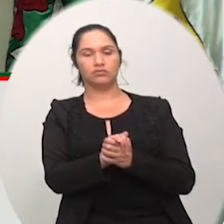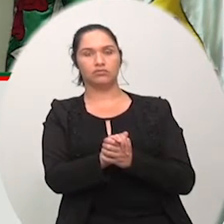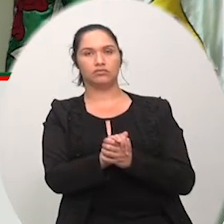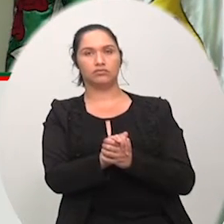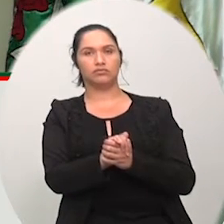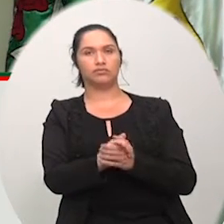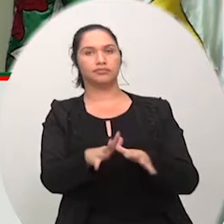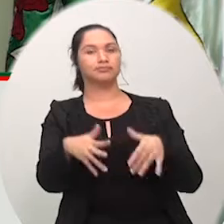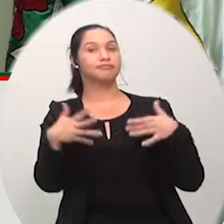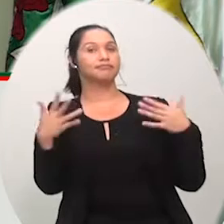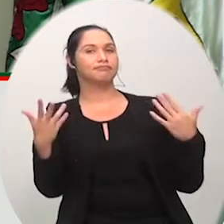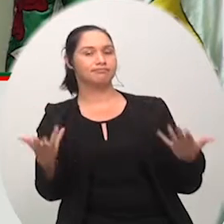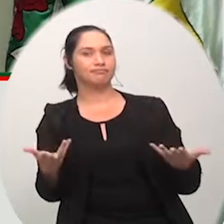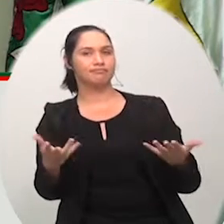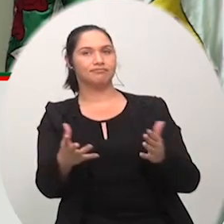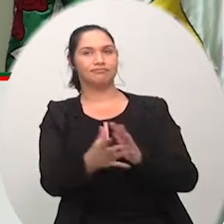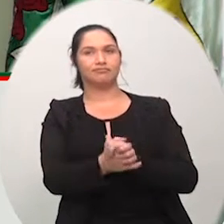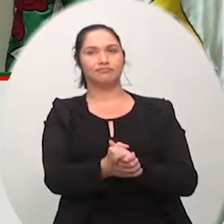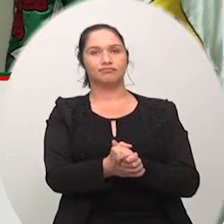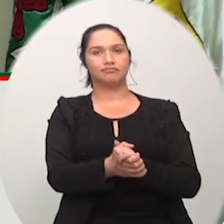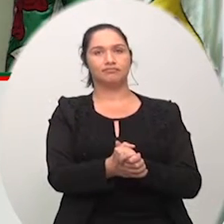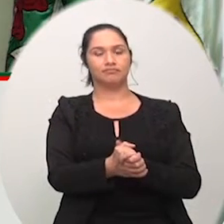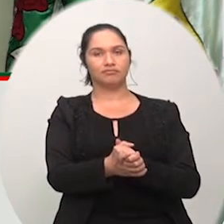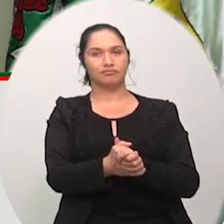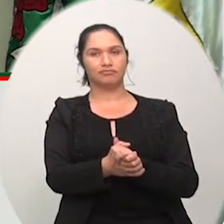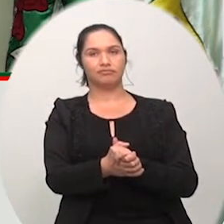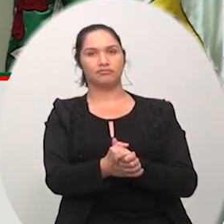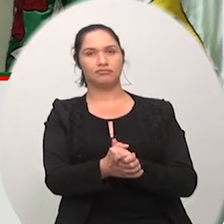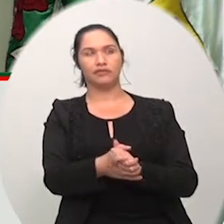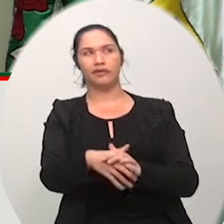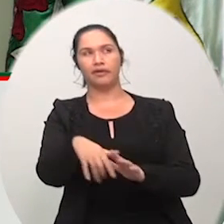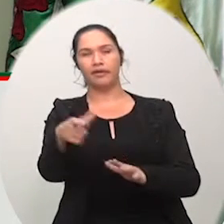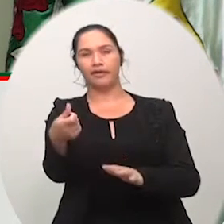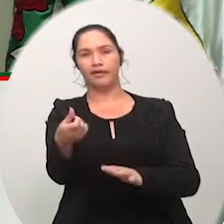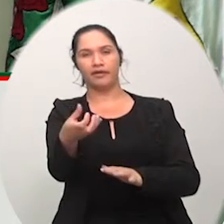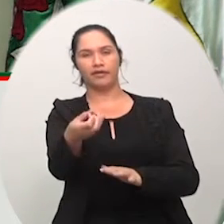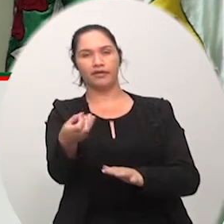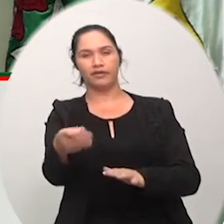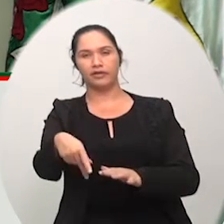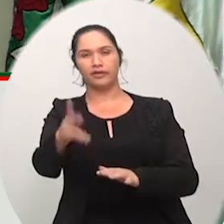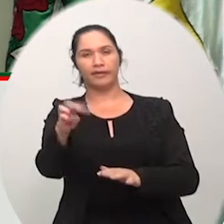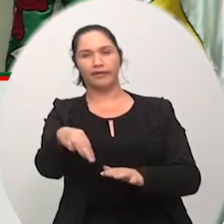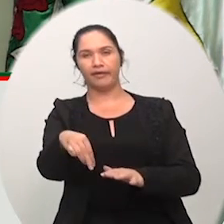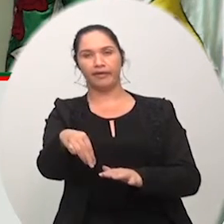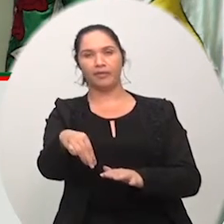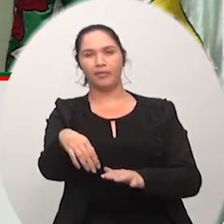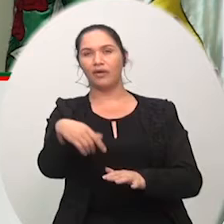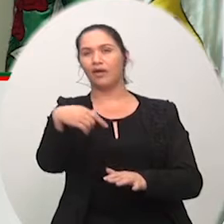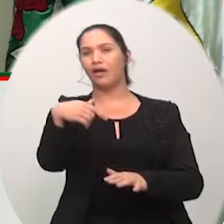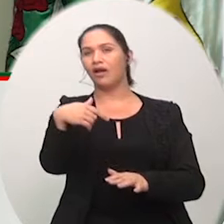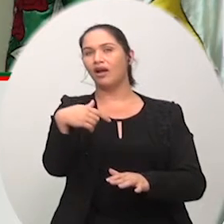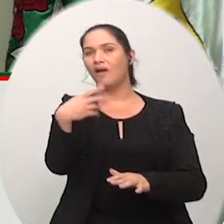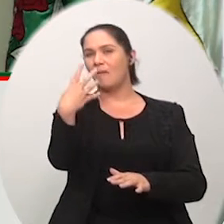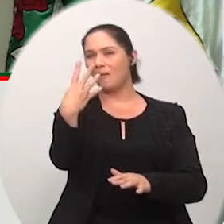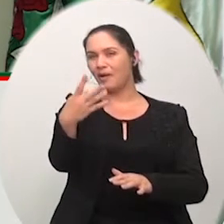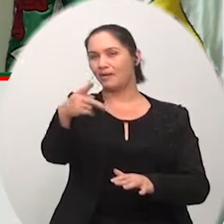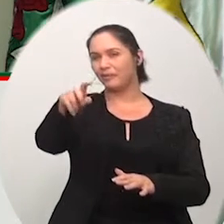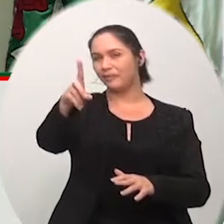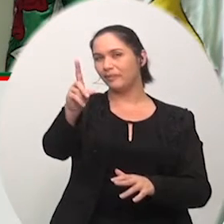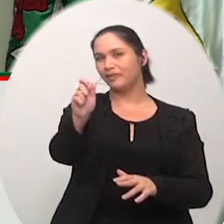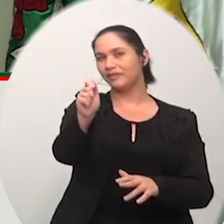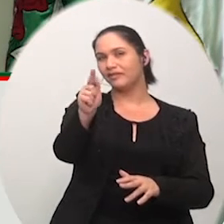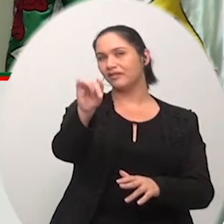pedágios em toda aquela área e região nós aqui em 600 km que é a nossa parte da BR-101 ou seja nos 200 km iniciais primeiro